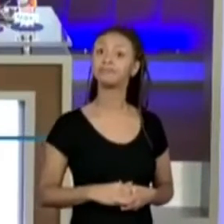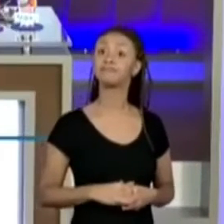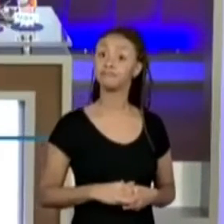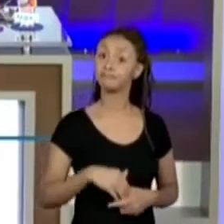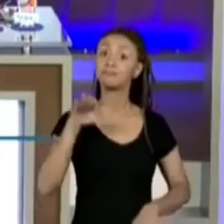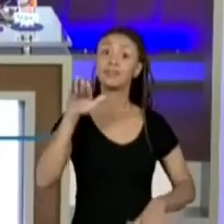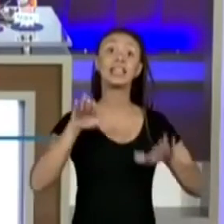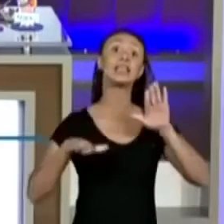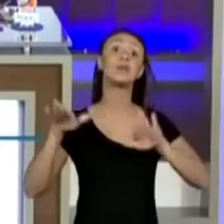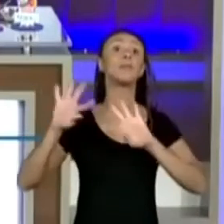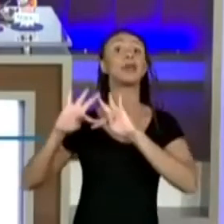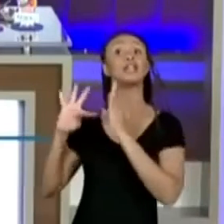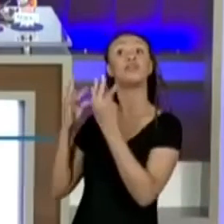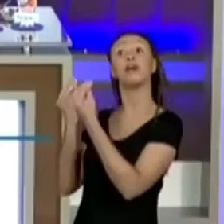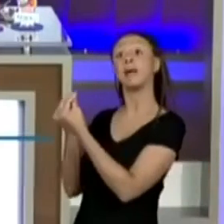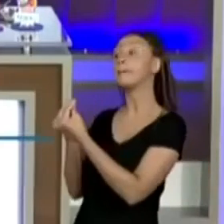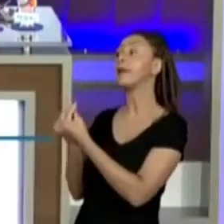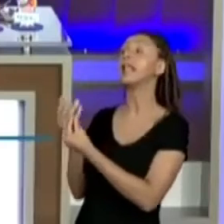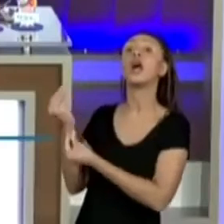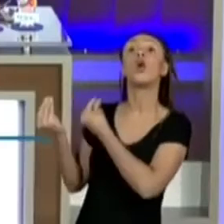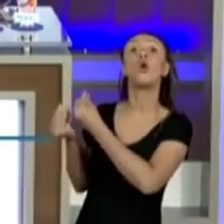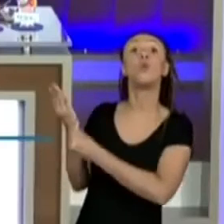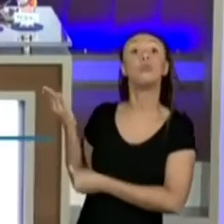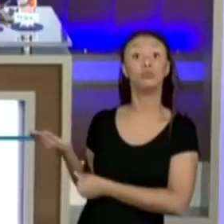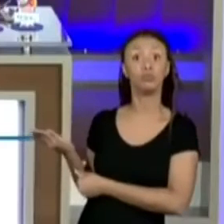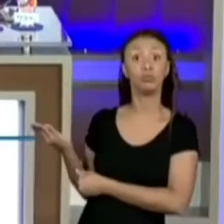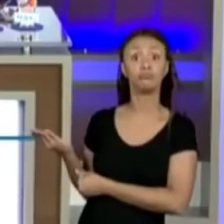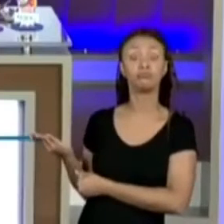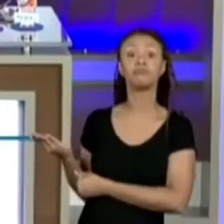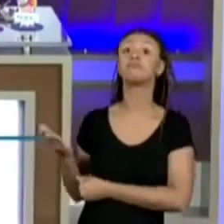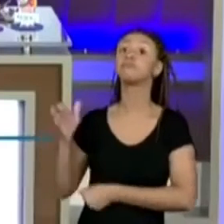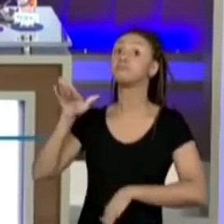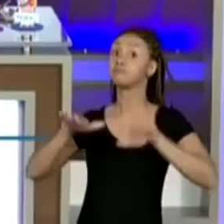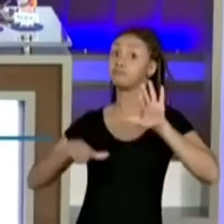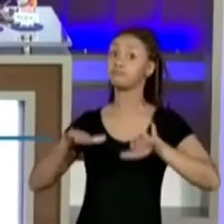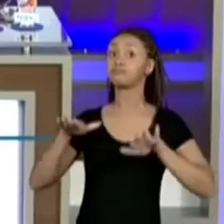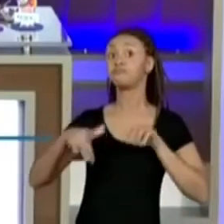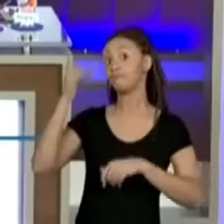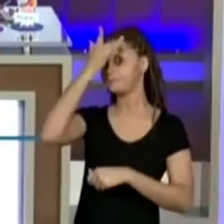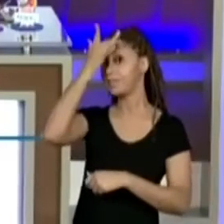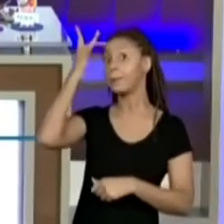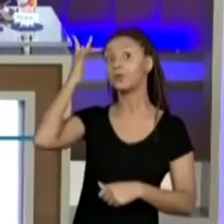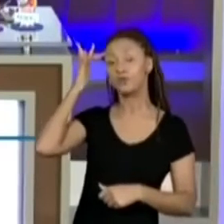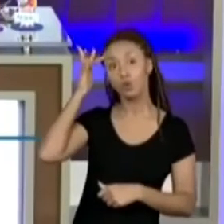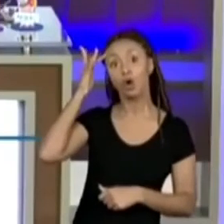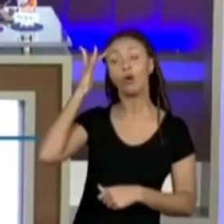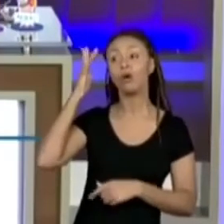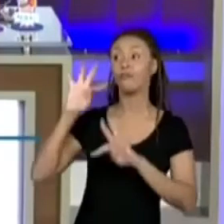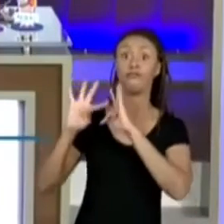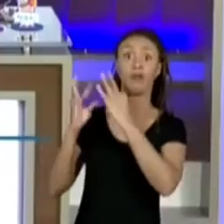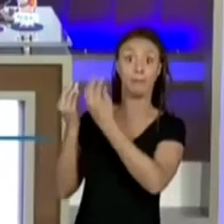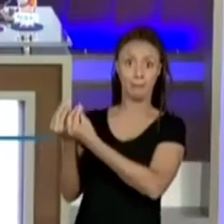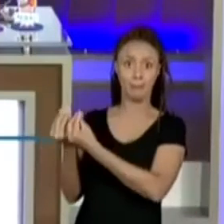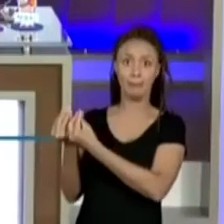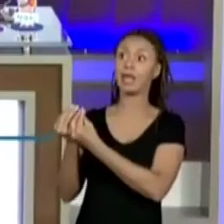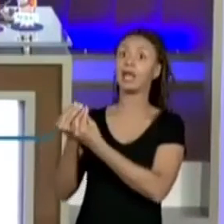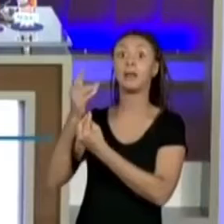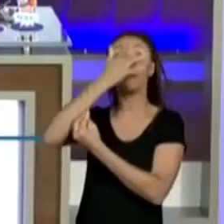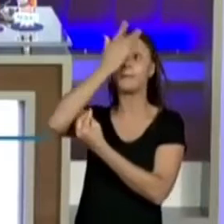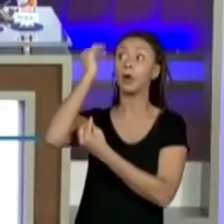Depende da nossa família, de como é a nossa família. Tem pessoas que têm uma família, com pessoas